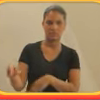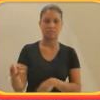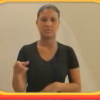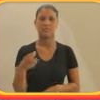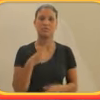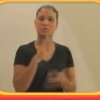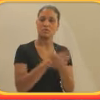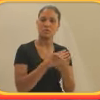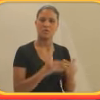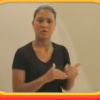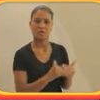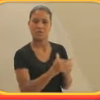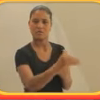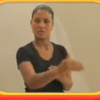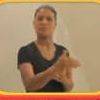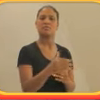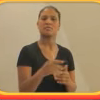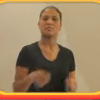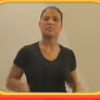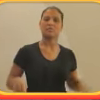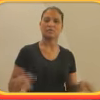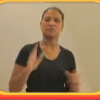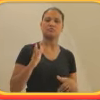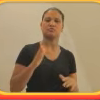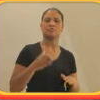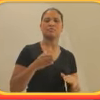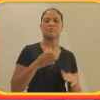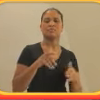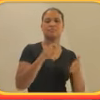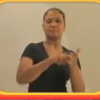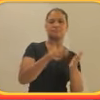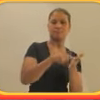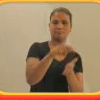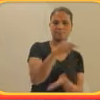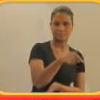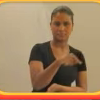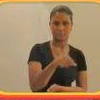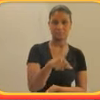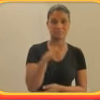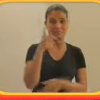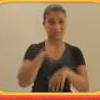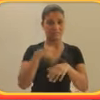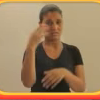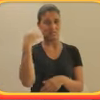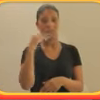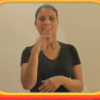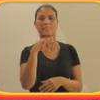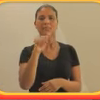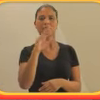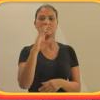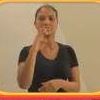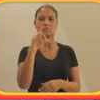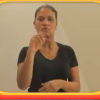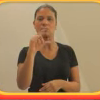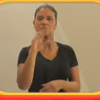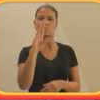algumas rampas. Mas, tanto é já alguns cadeirantes já tinham passado pela redação, né?